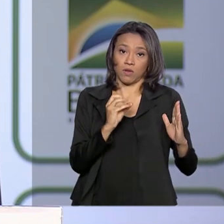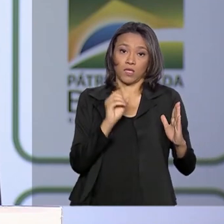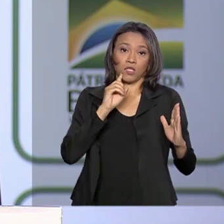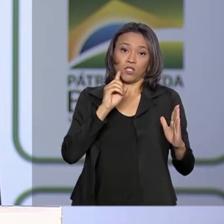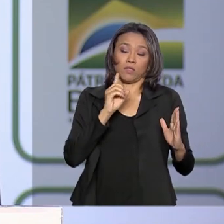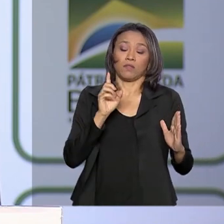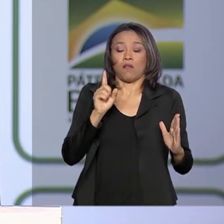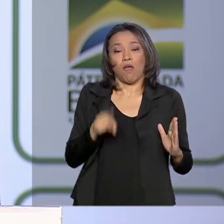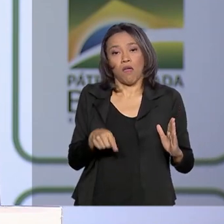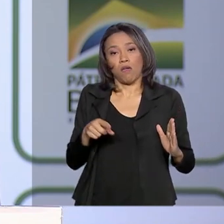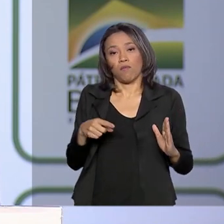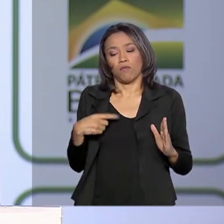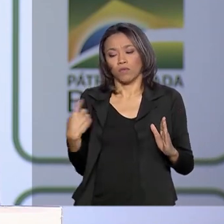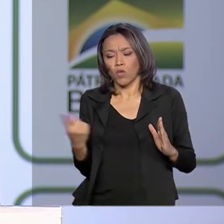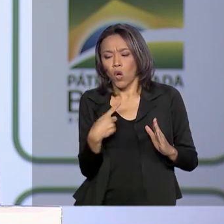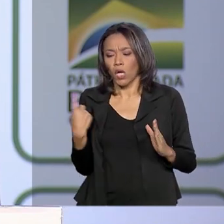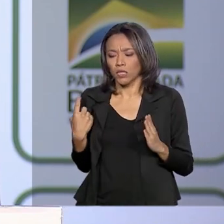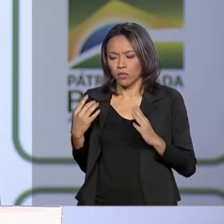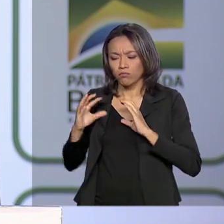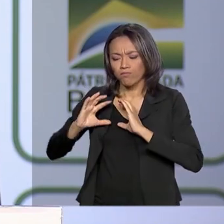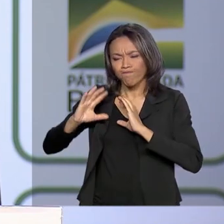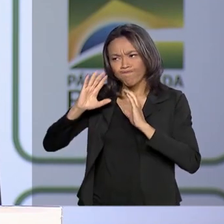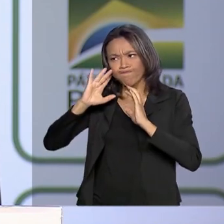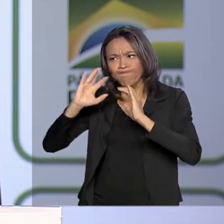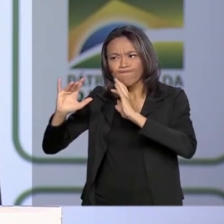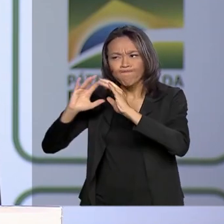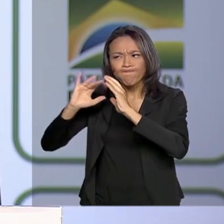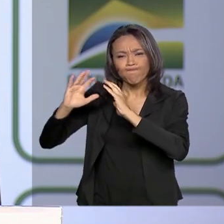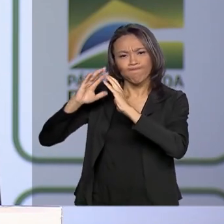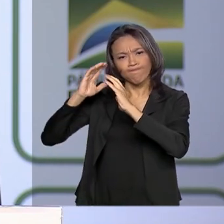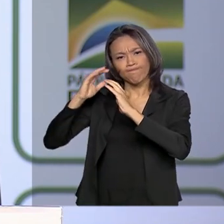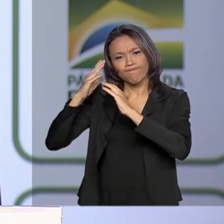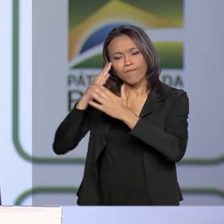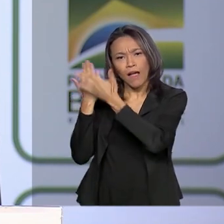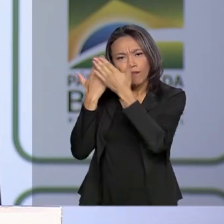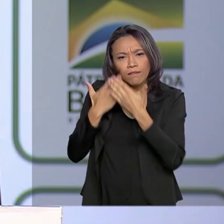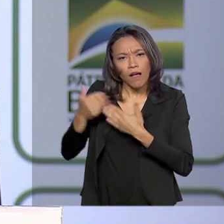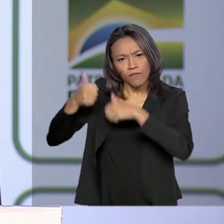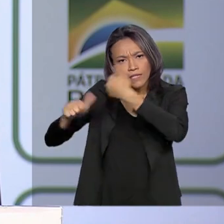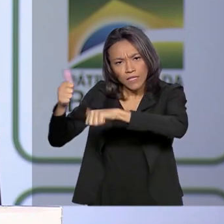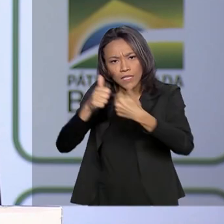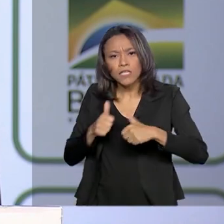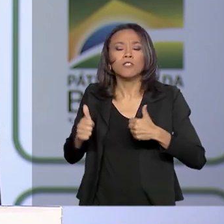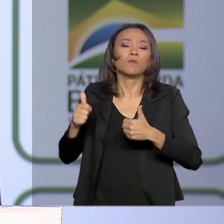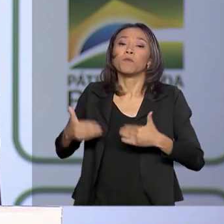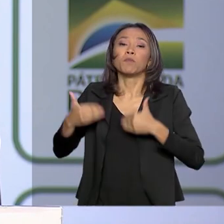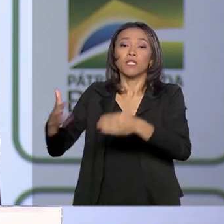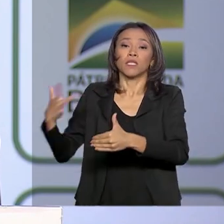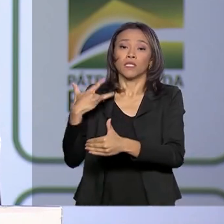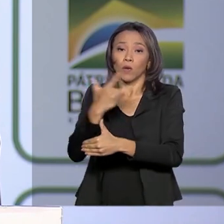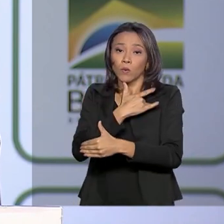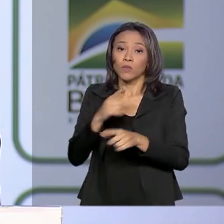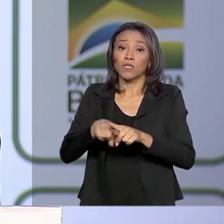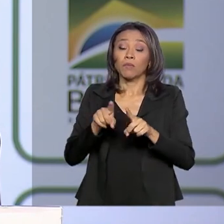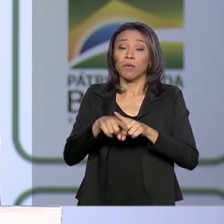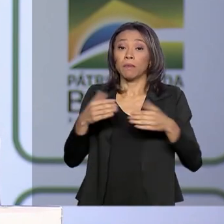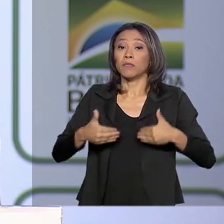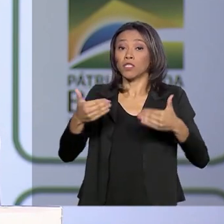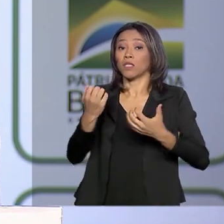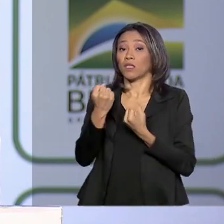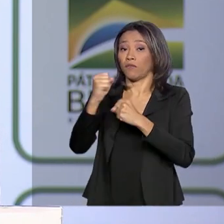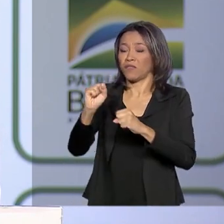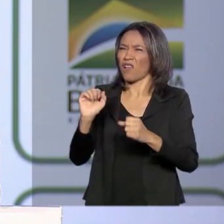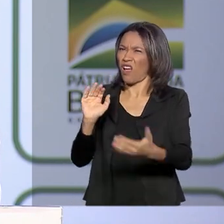Essa é uma questão que está sendo analisada pelo Ministério da Saúde, com o Ministério da Defesa e até quarta-feira